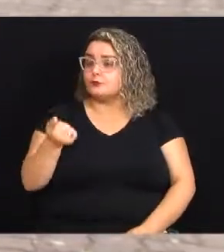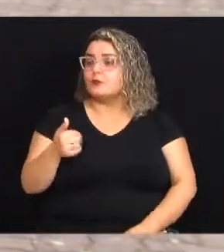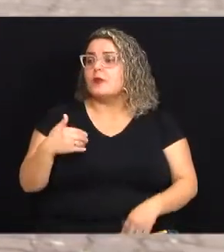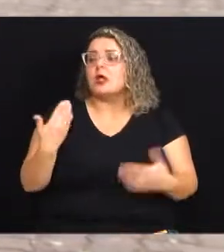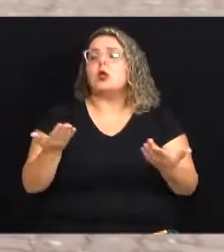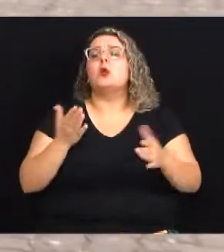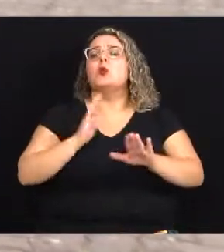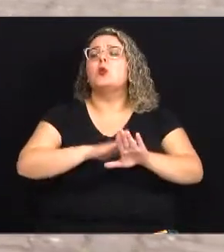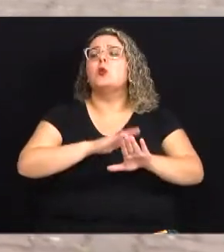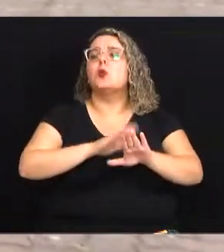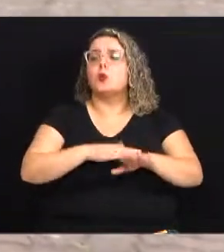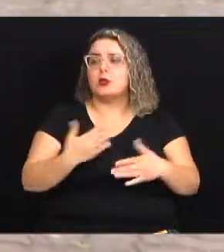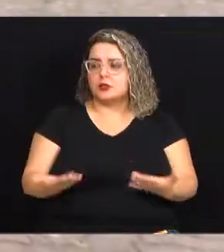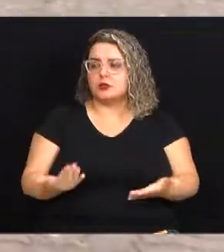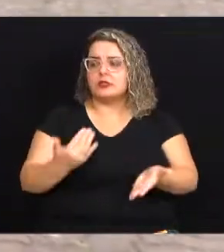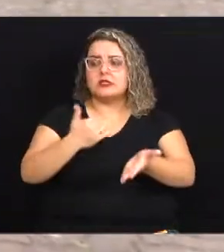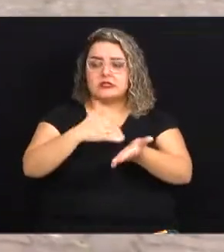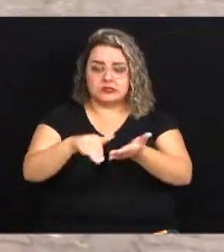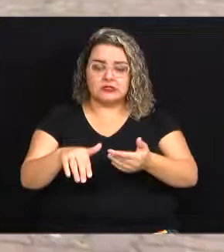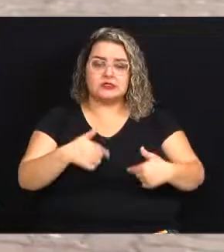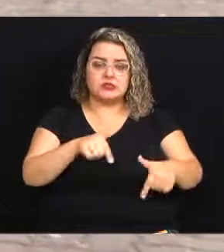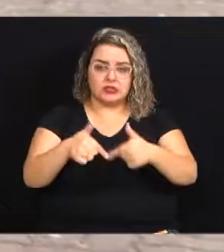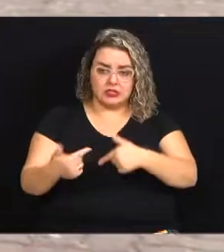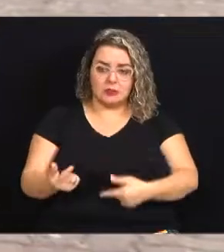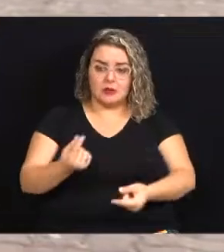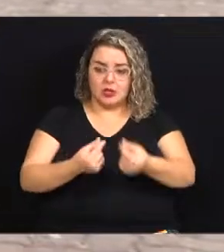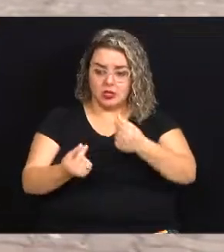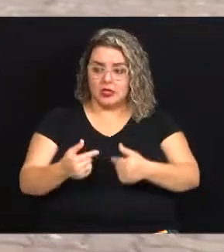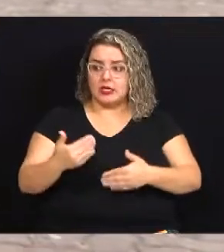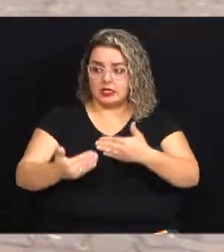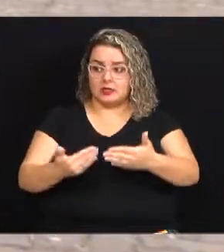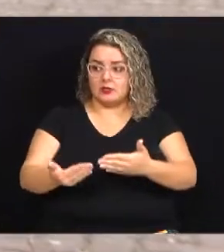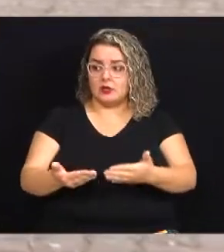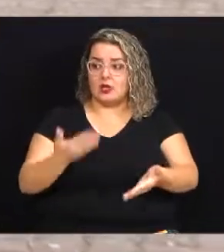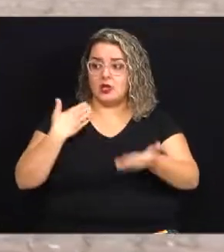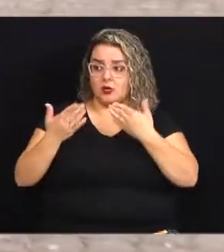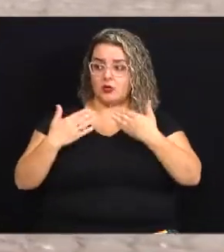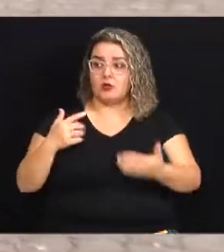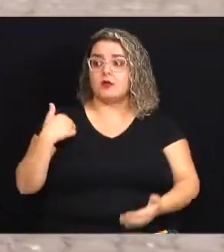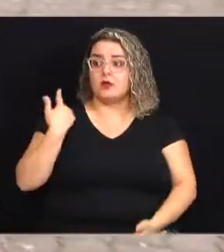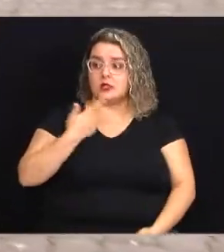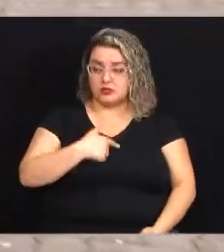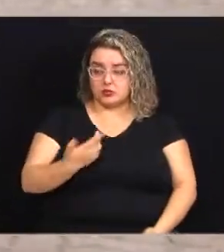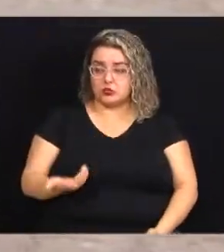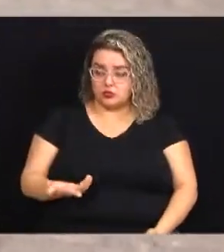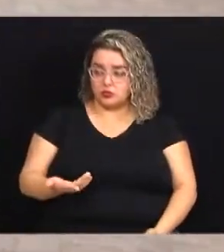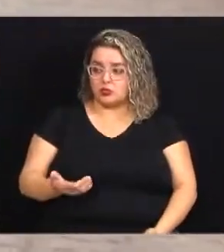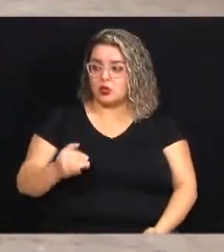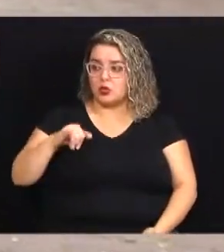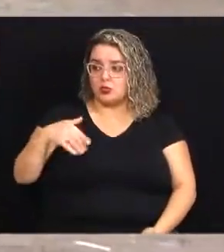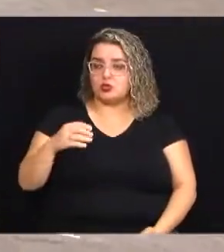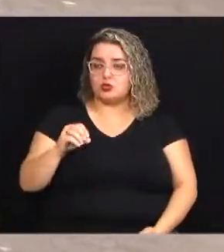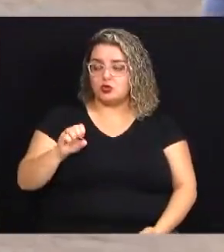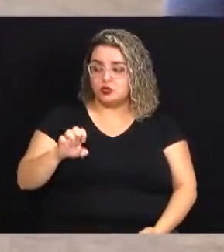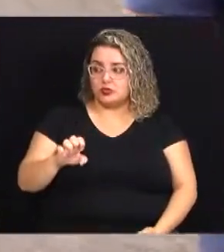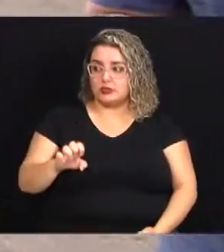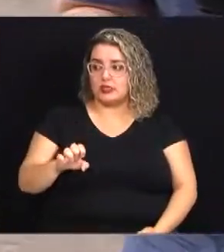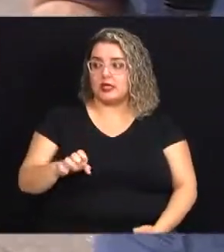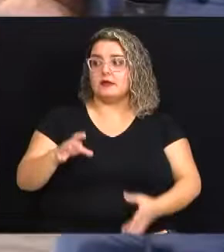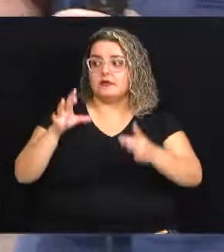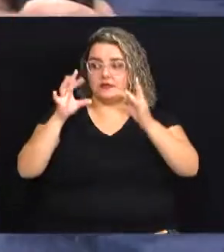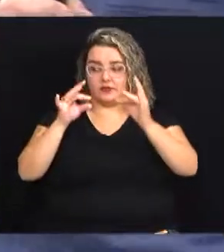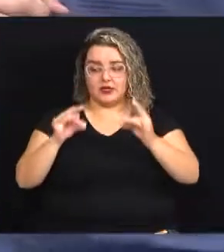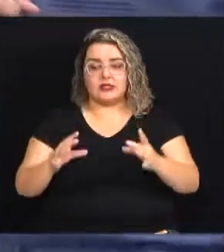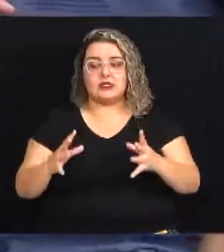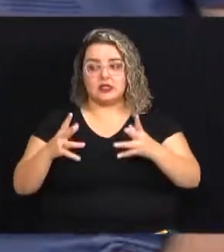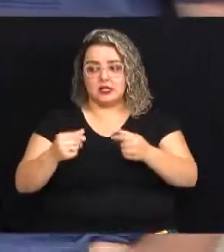isso e qual é a atuação da Secretaria de Trabalho e Renda nesse processo. Quem conversa agora com a gente é o José Olímpio Júnior que